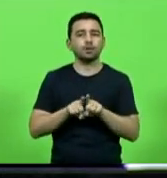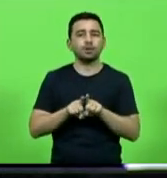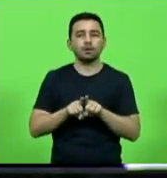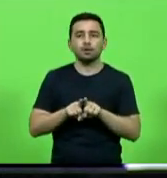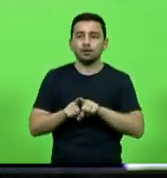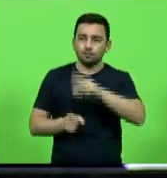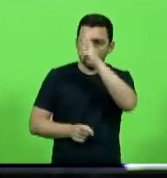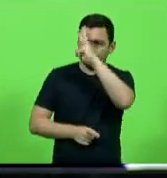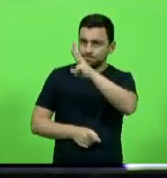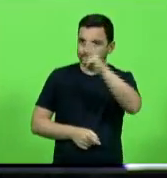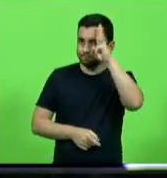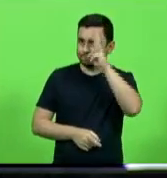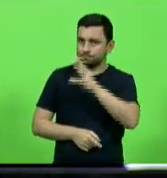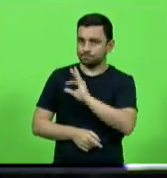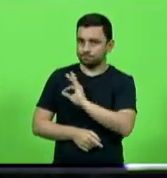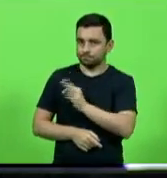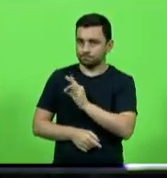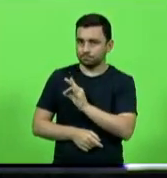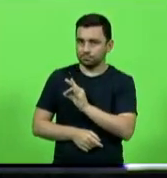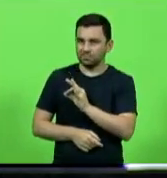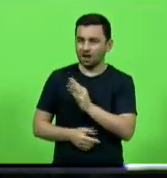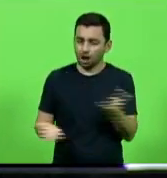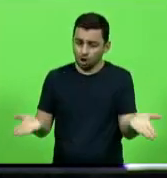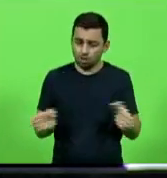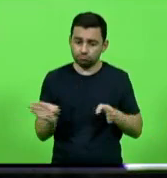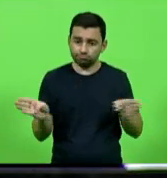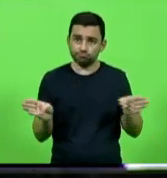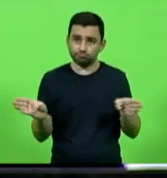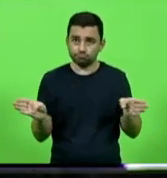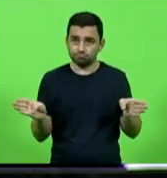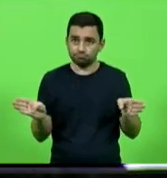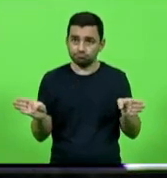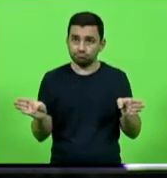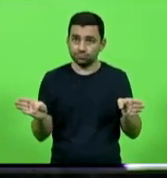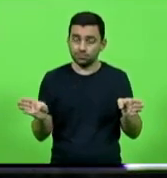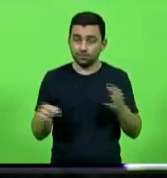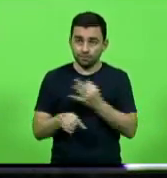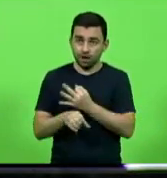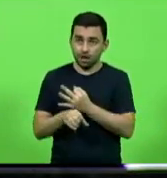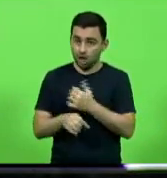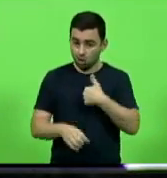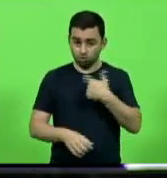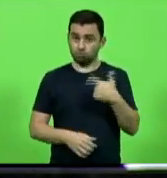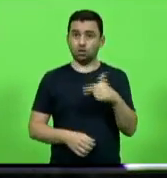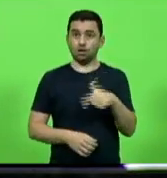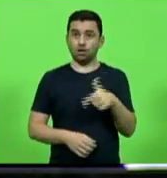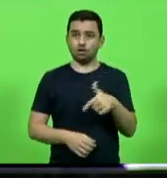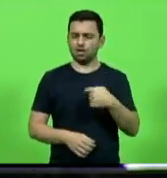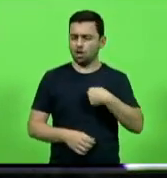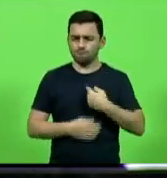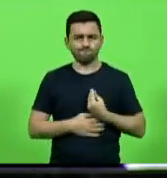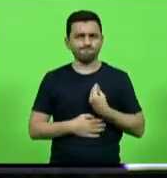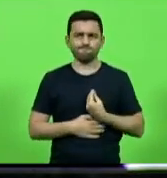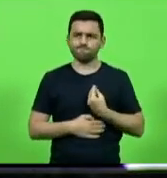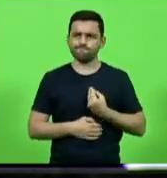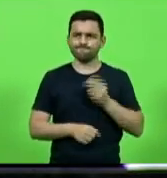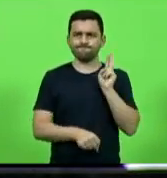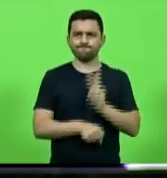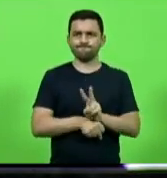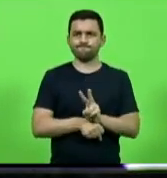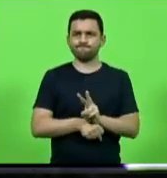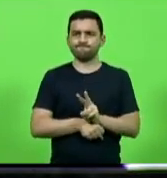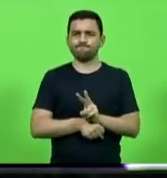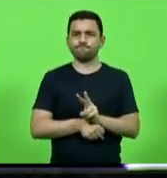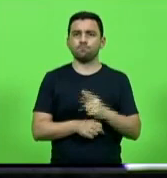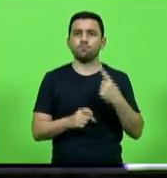eu não tive, nesse recesso parlamentar, eu não tive férias. Eu fiquei de plantão. Fiquei de plantão